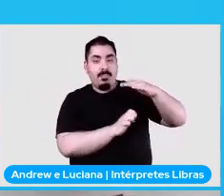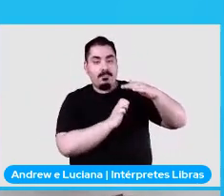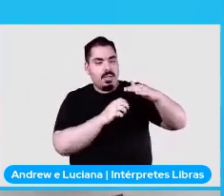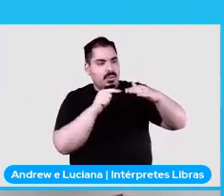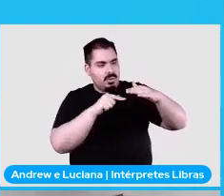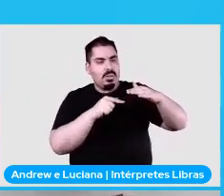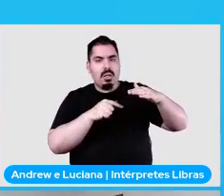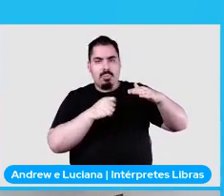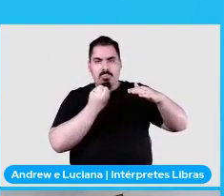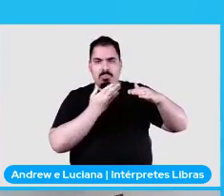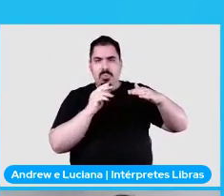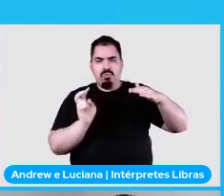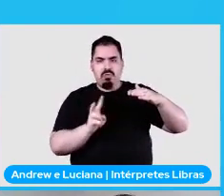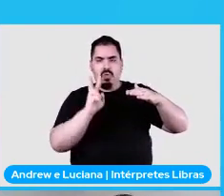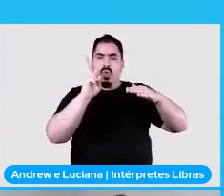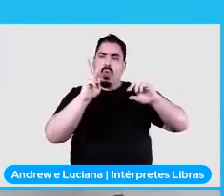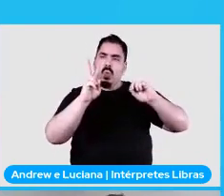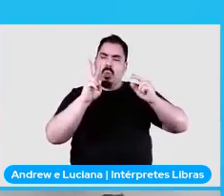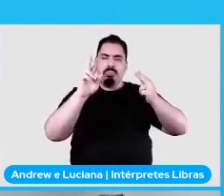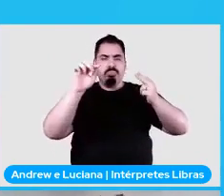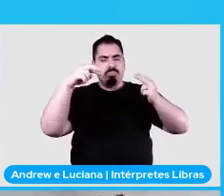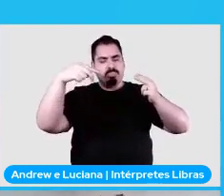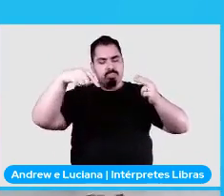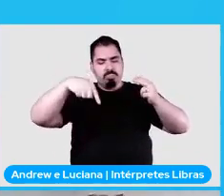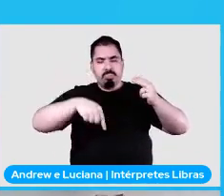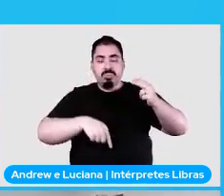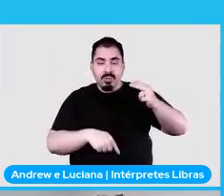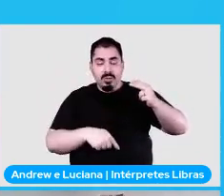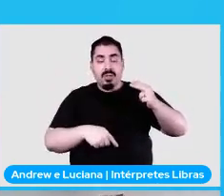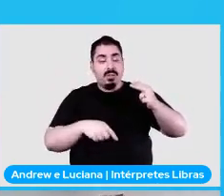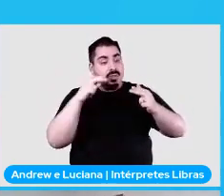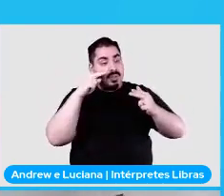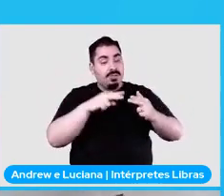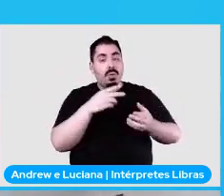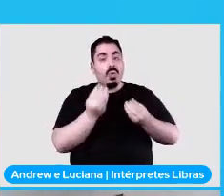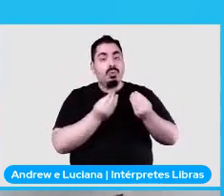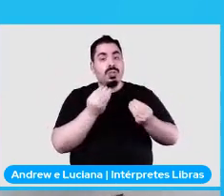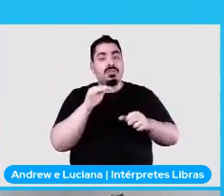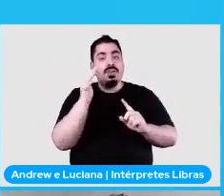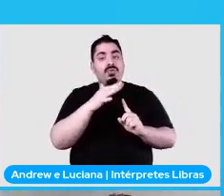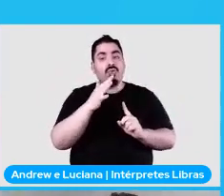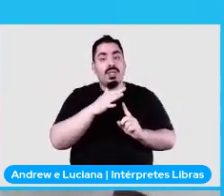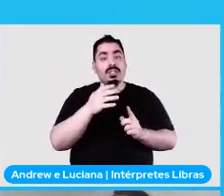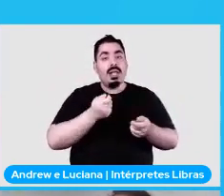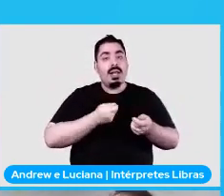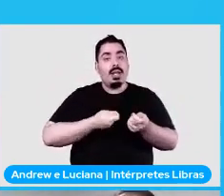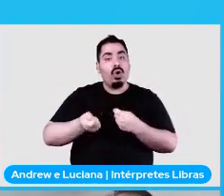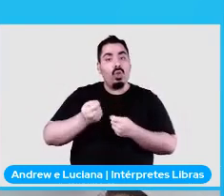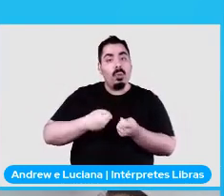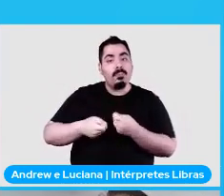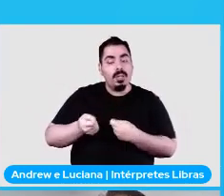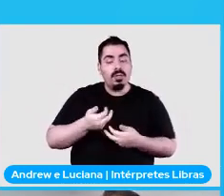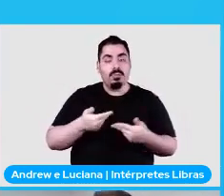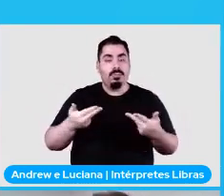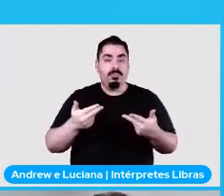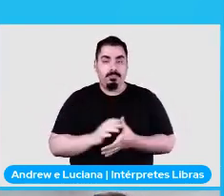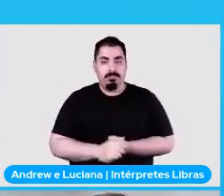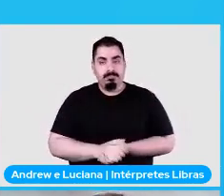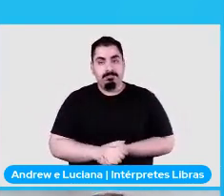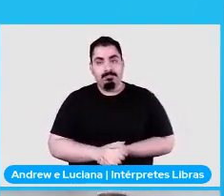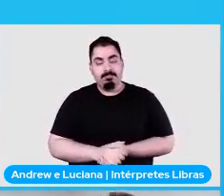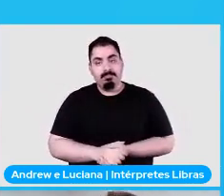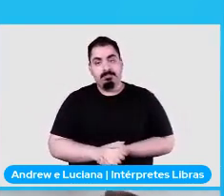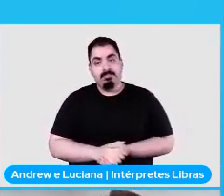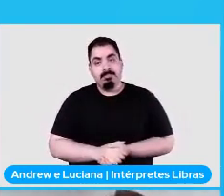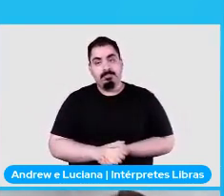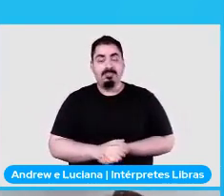alguma notícia, ver como é que isso vai impactar na bolsa, algum tipo dessas coisas, né? E já eu acabei falando da